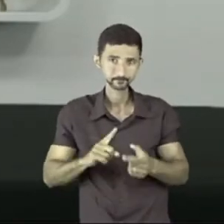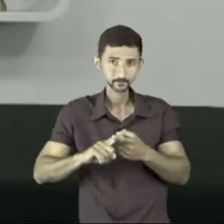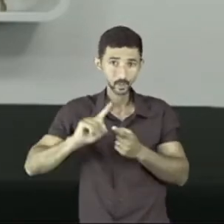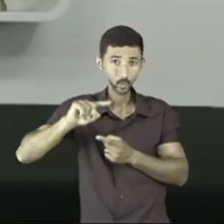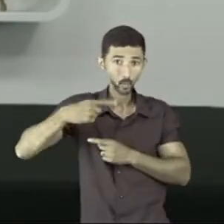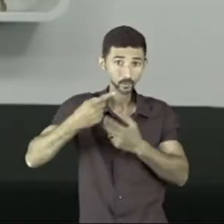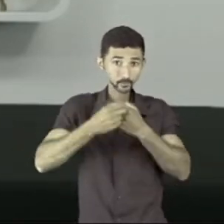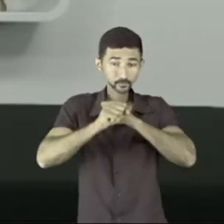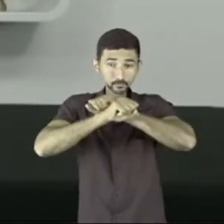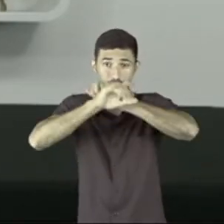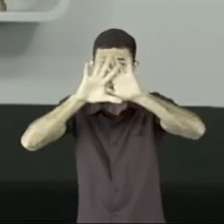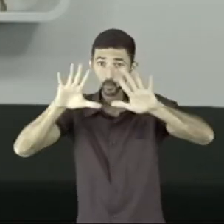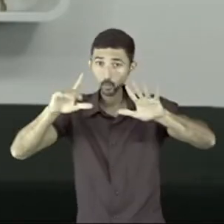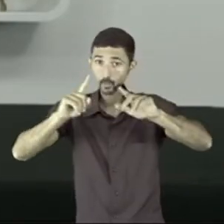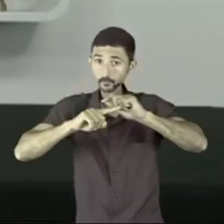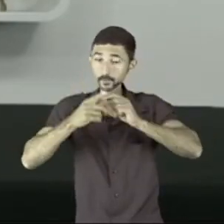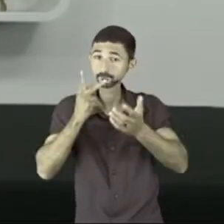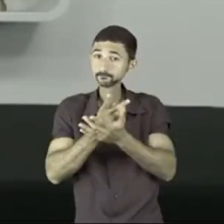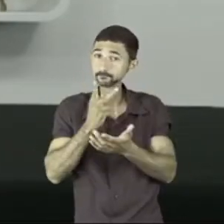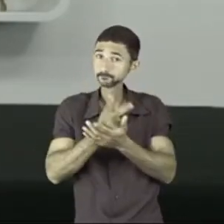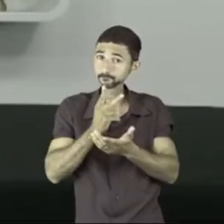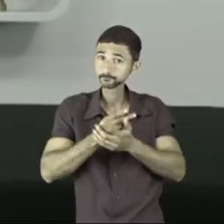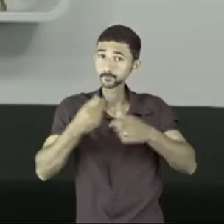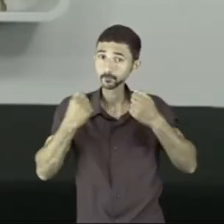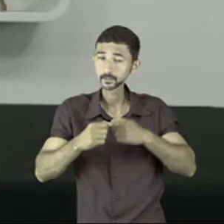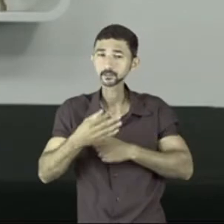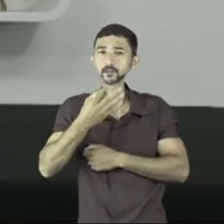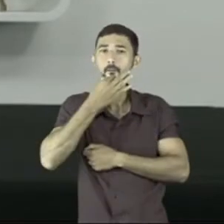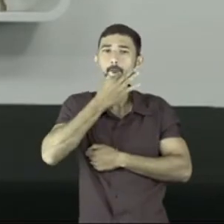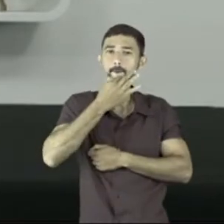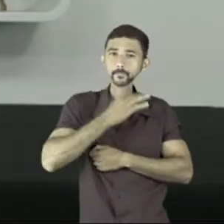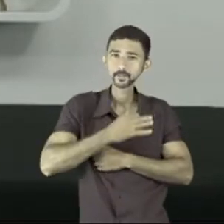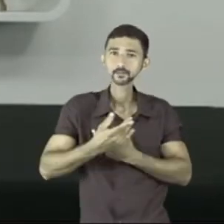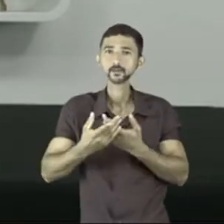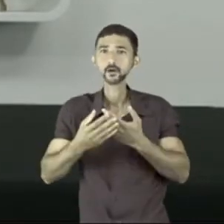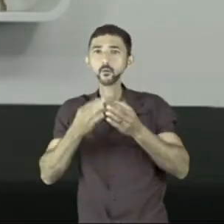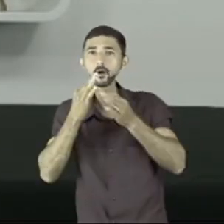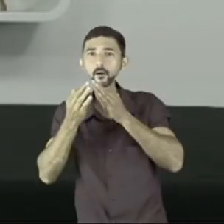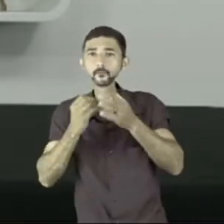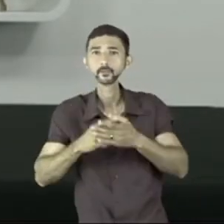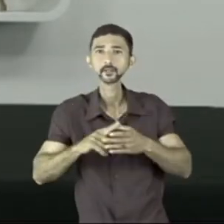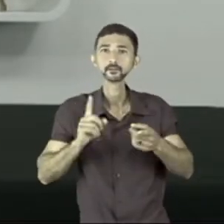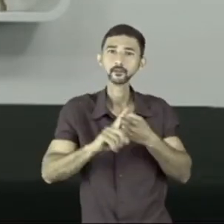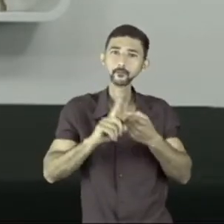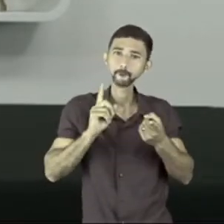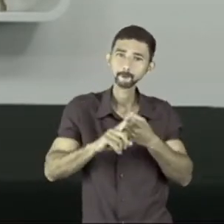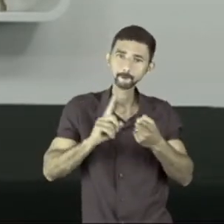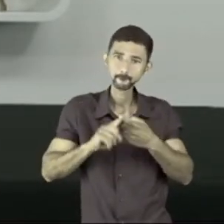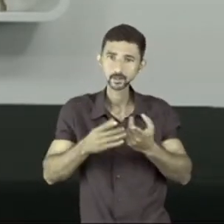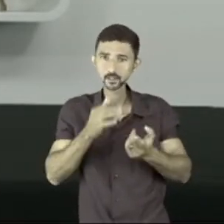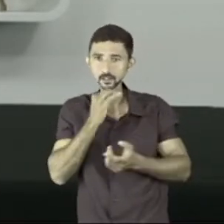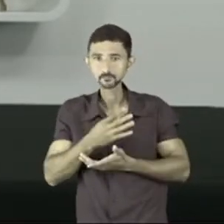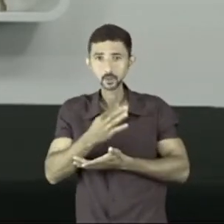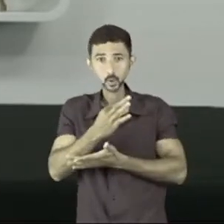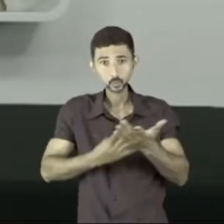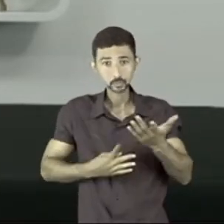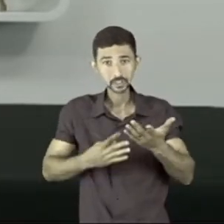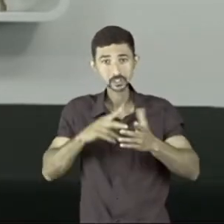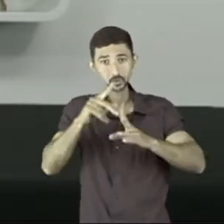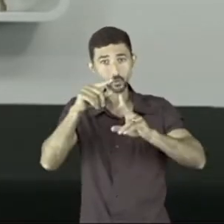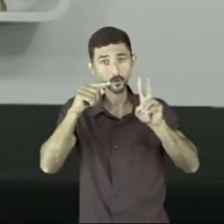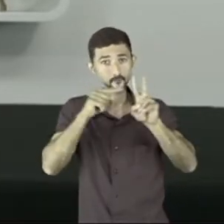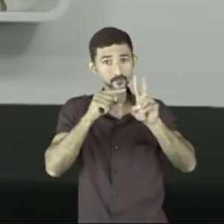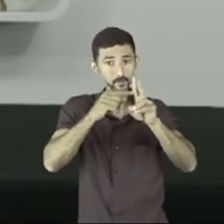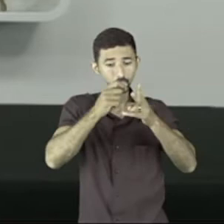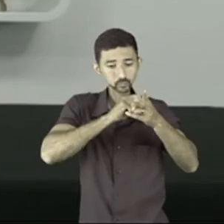precisa ficar muito clara para você o tempo inteiro. Você tem opinião e argumento, ainda que você não tenha um texto verbal.